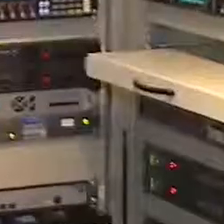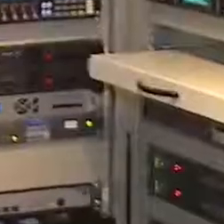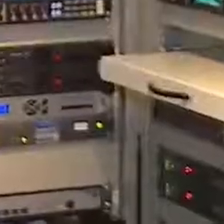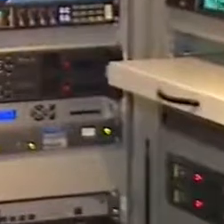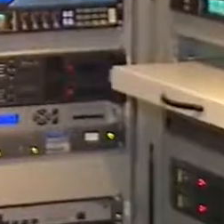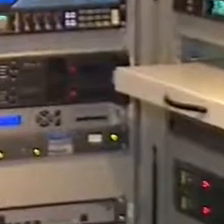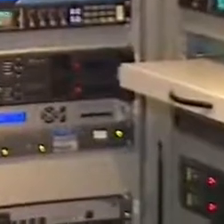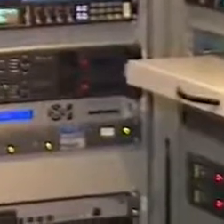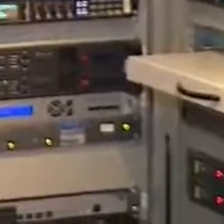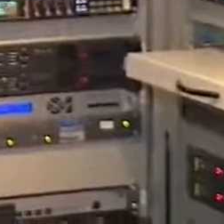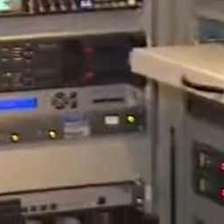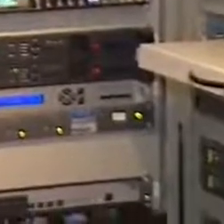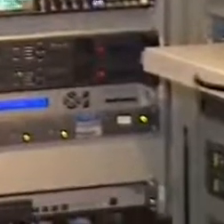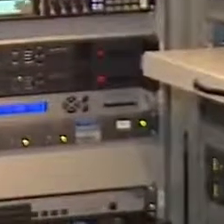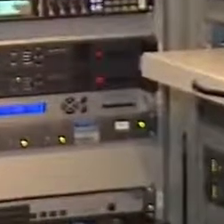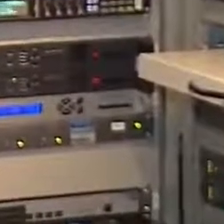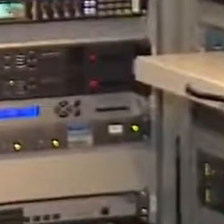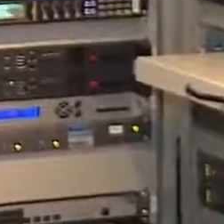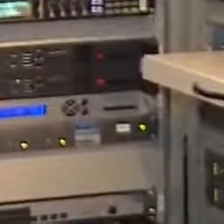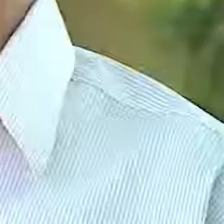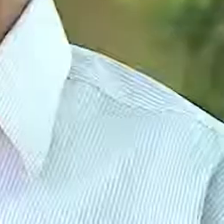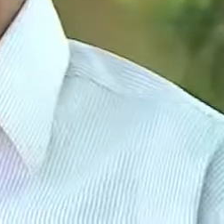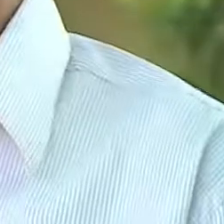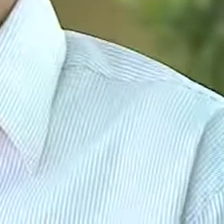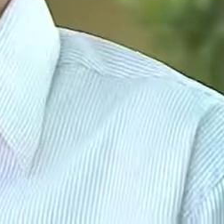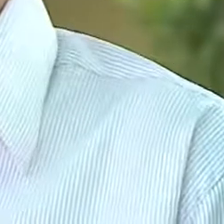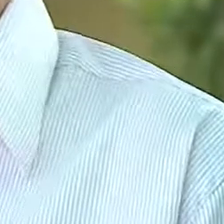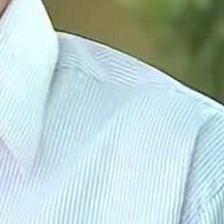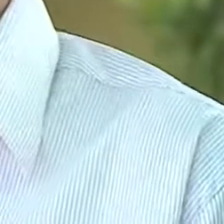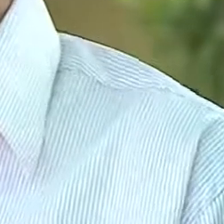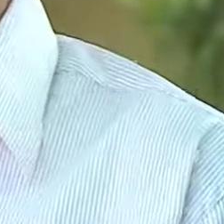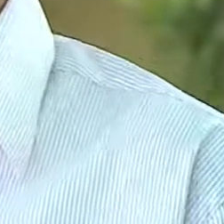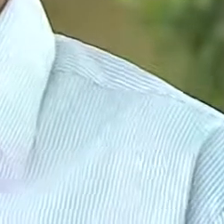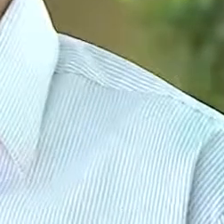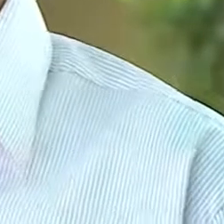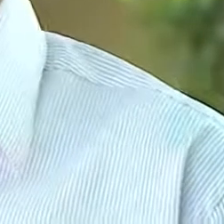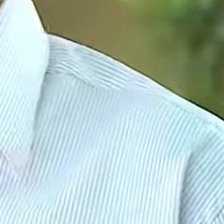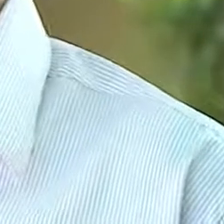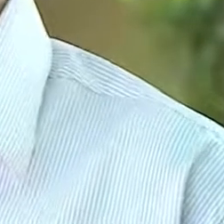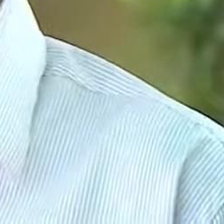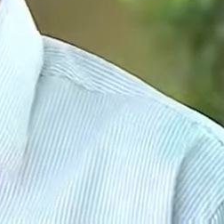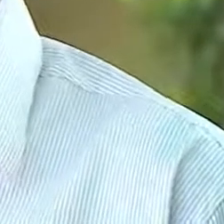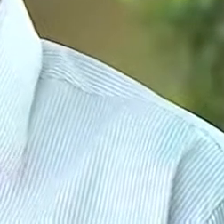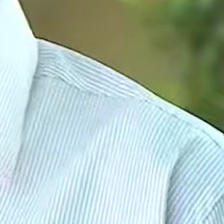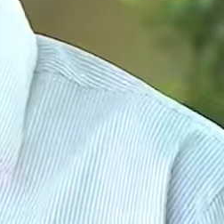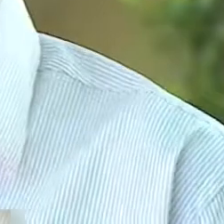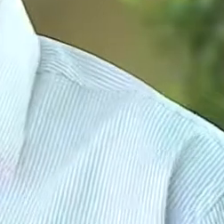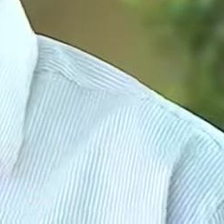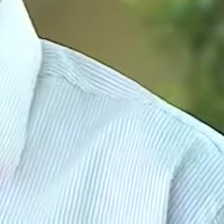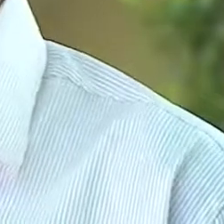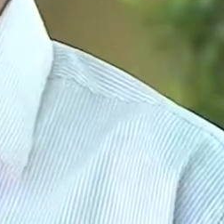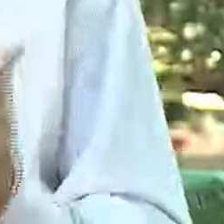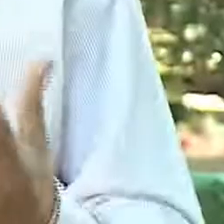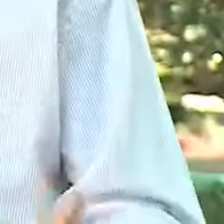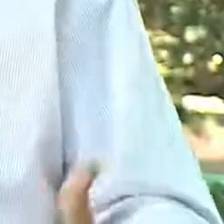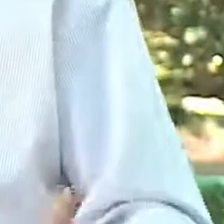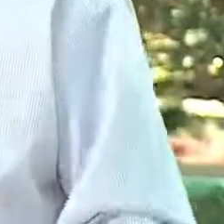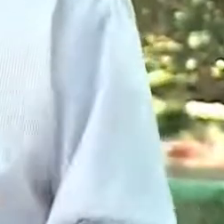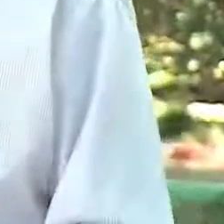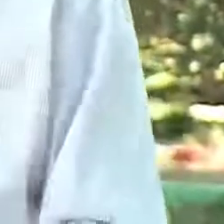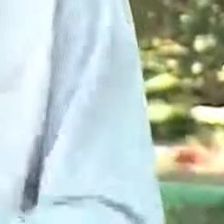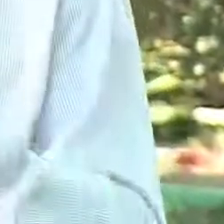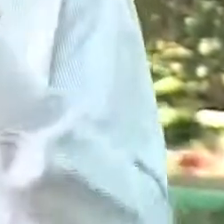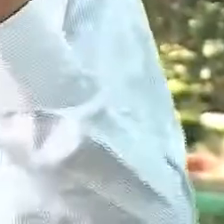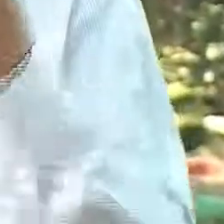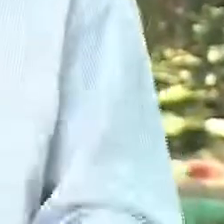profissionais competentes. Temos vontade, disponibilidade e garra, sabe? Isso aí é o que mais marca a TV Brasil Central, é a vontade de fazer. Aqui é